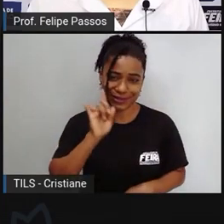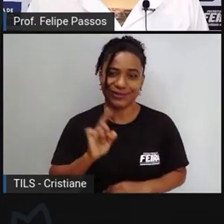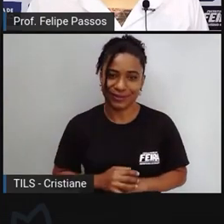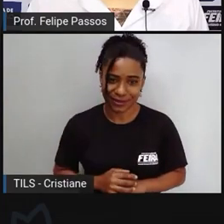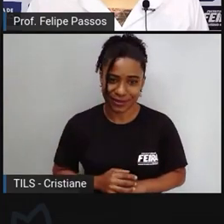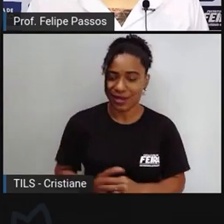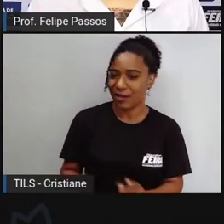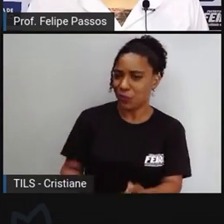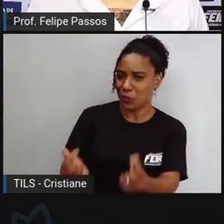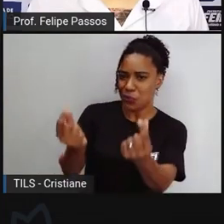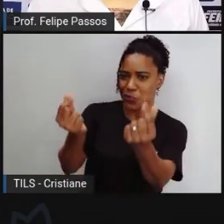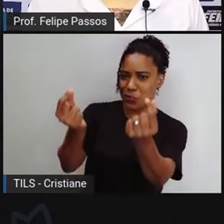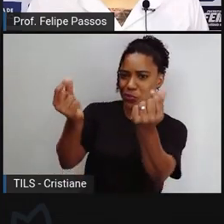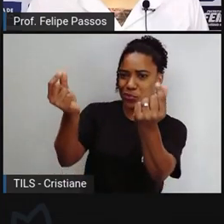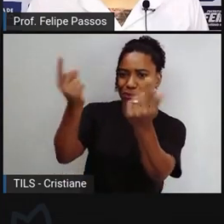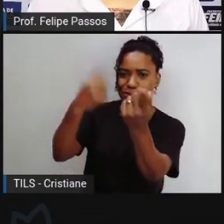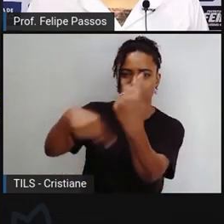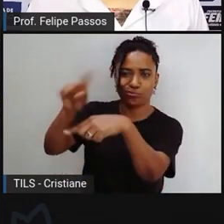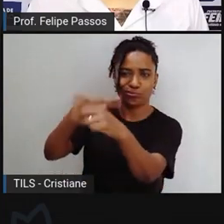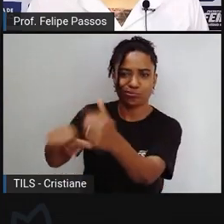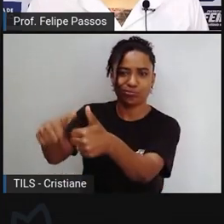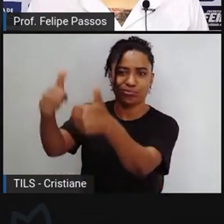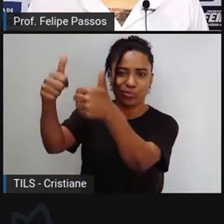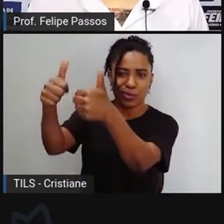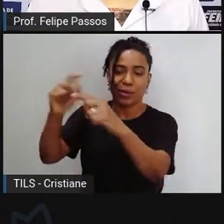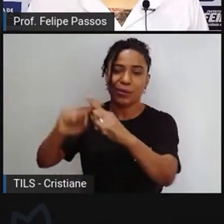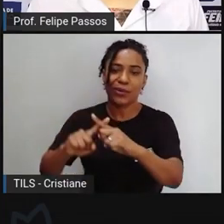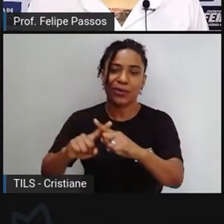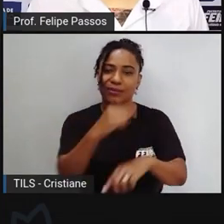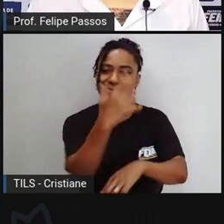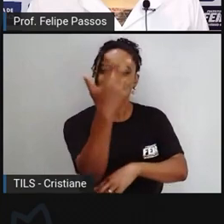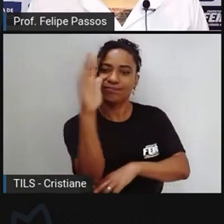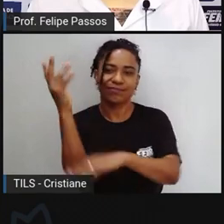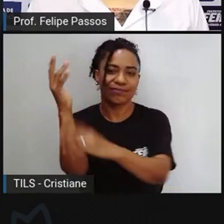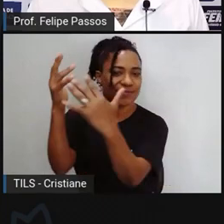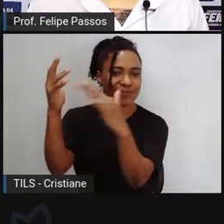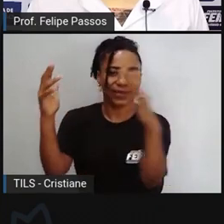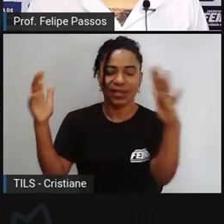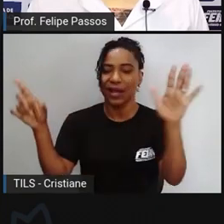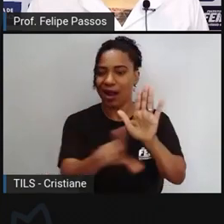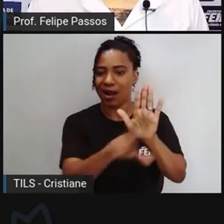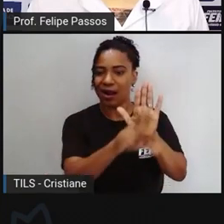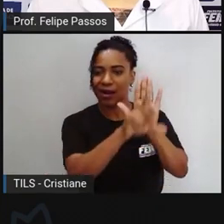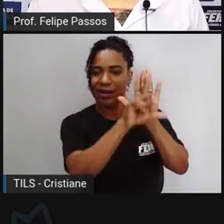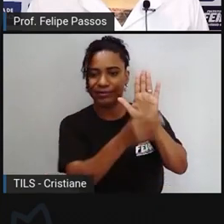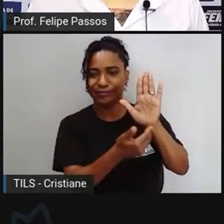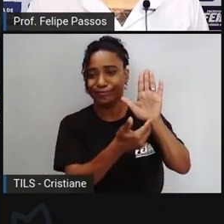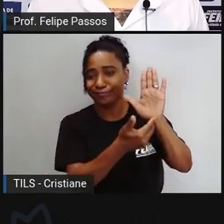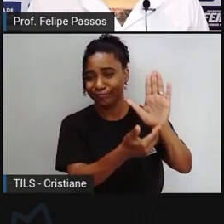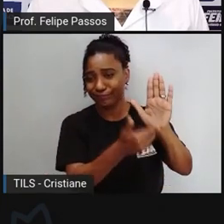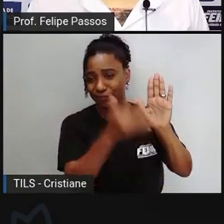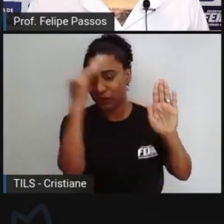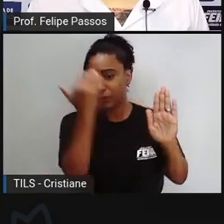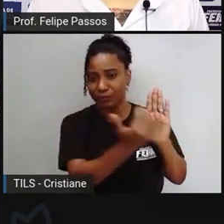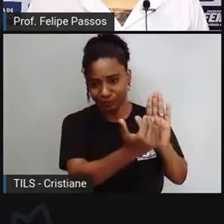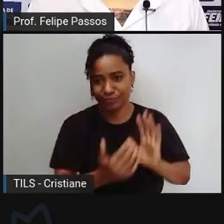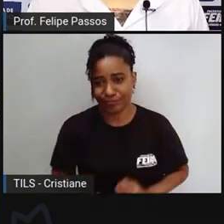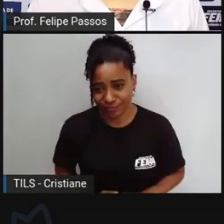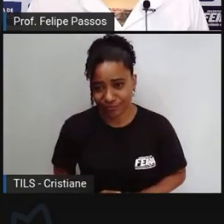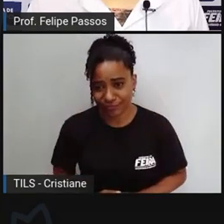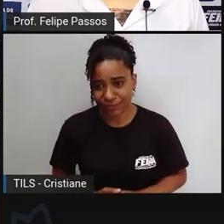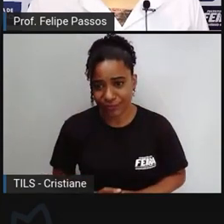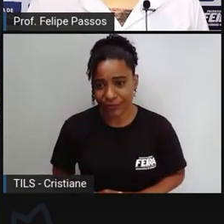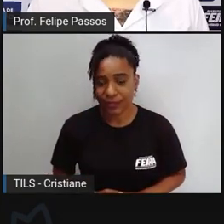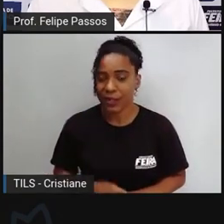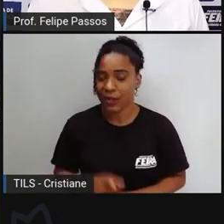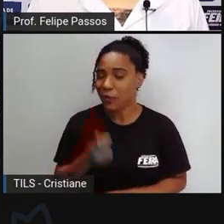ricos porque eles respeitam a legislação vejamos um